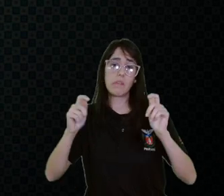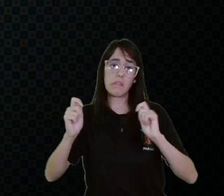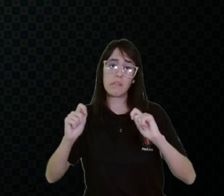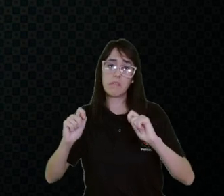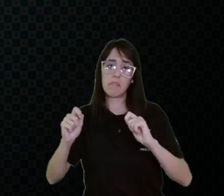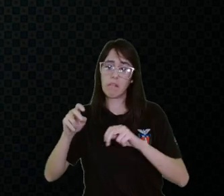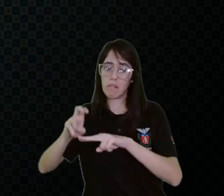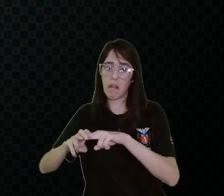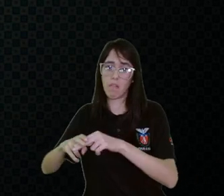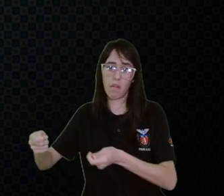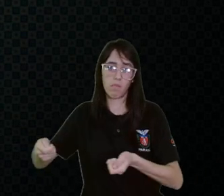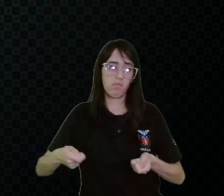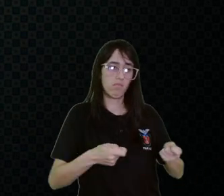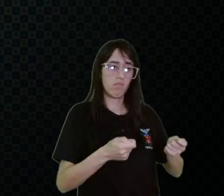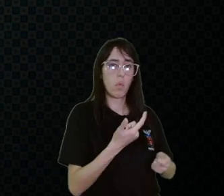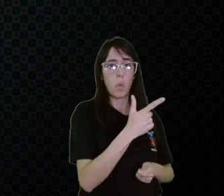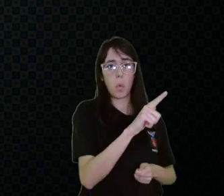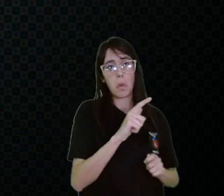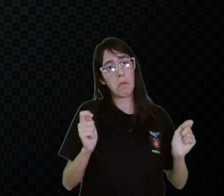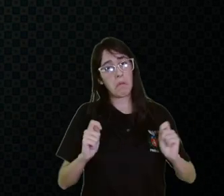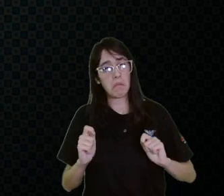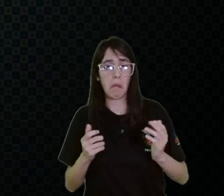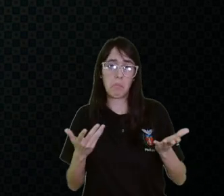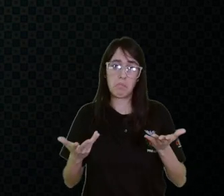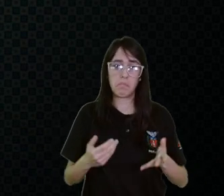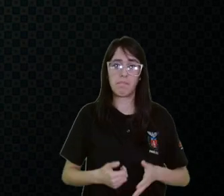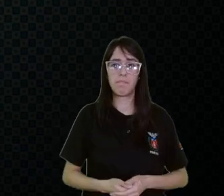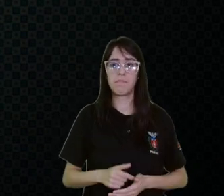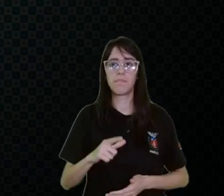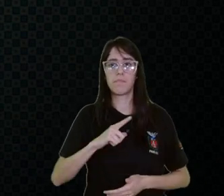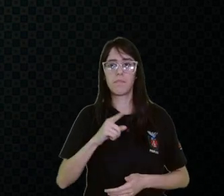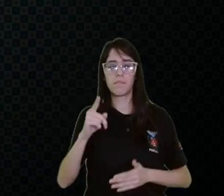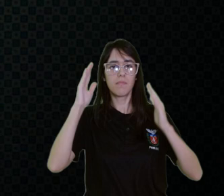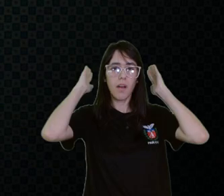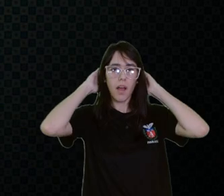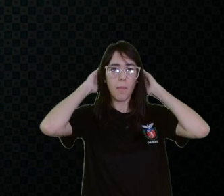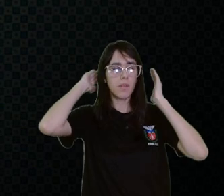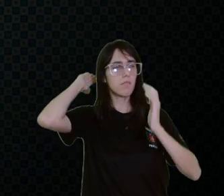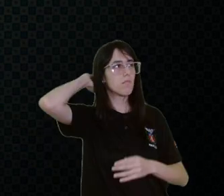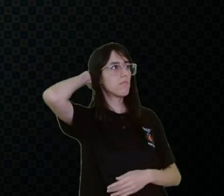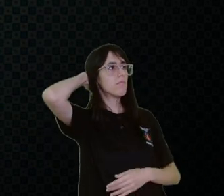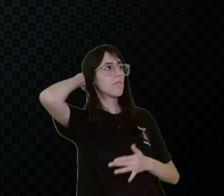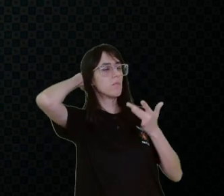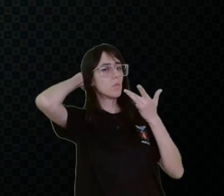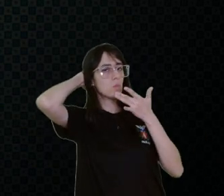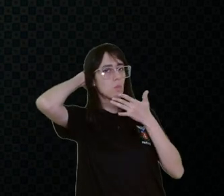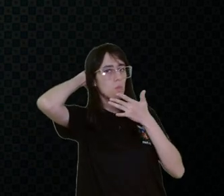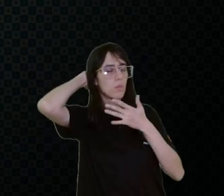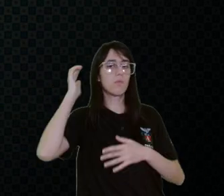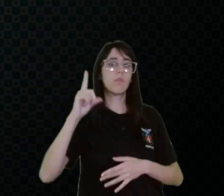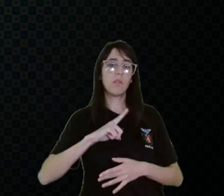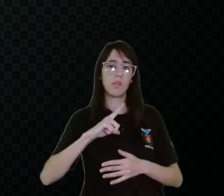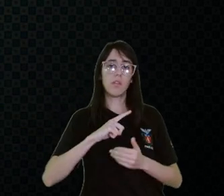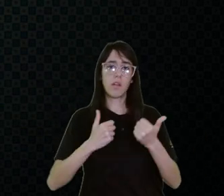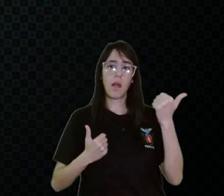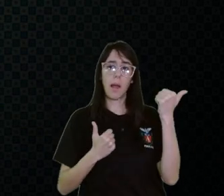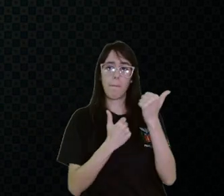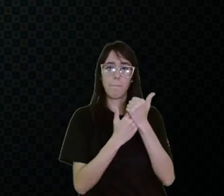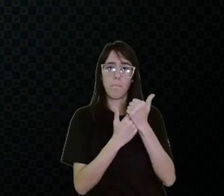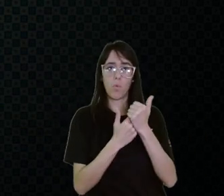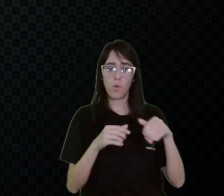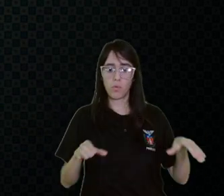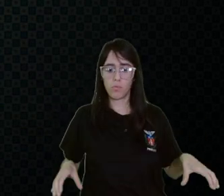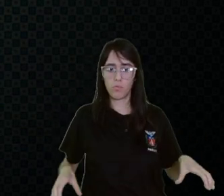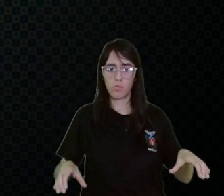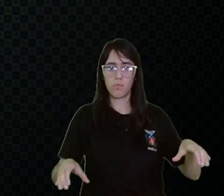ali. A gente tem encosto desde a cabeça, tá? A gente tem apoios laterais para quando há uma dificuldade de